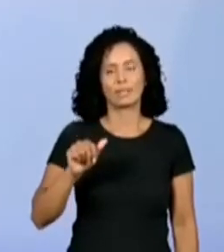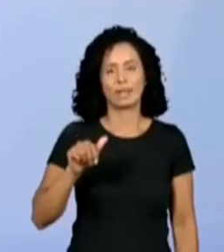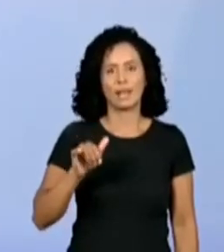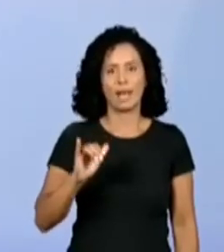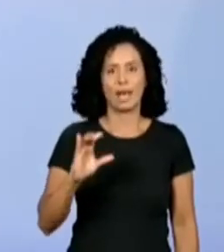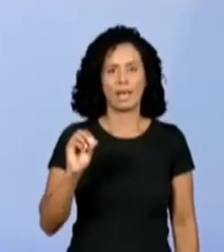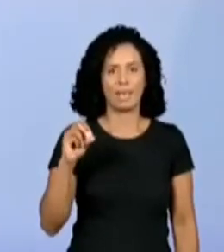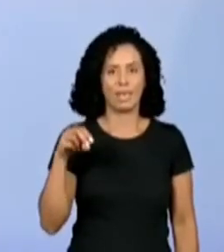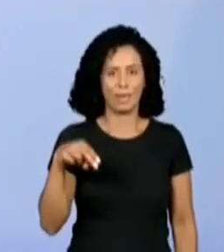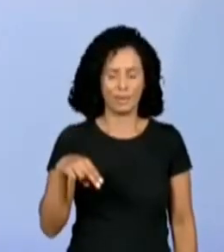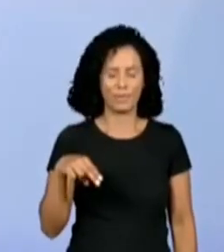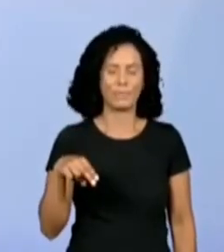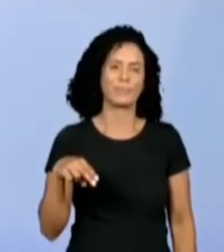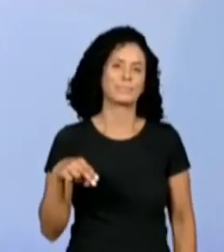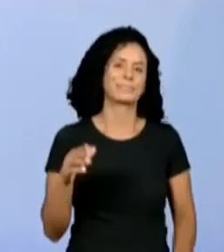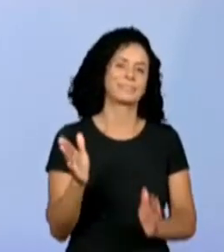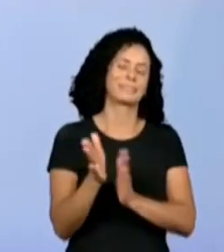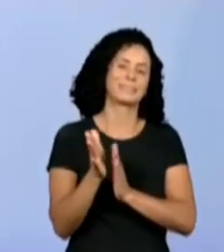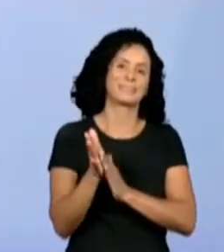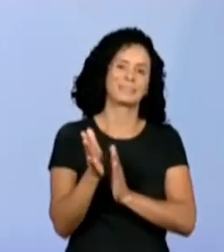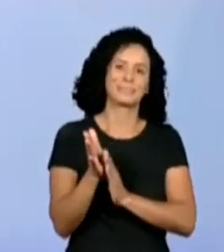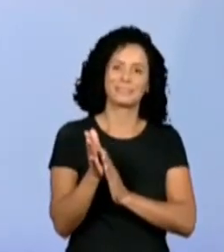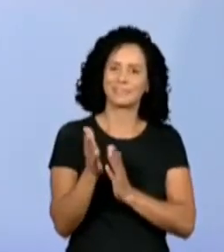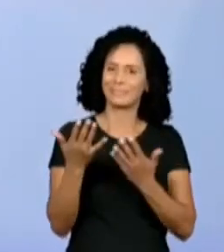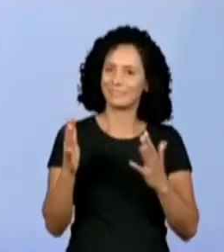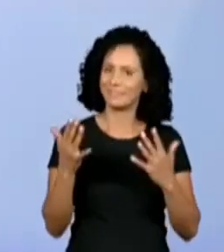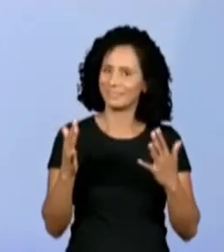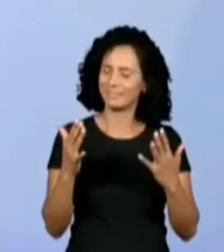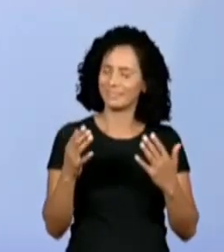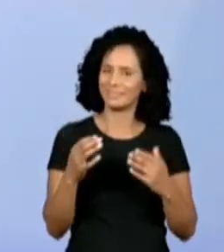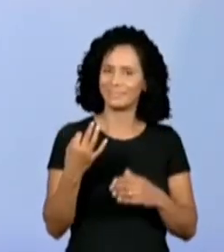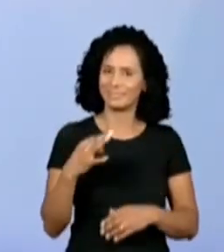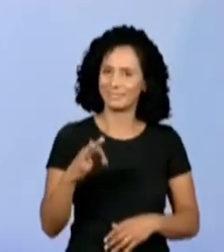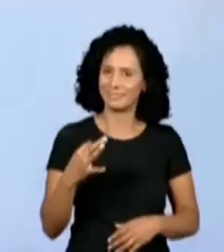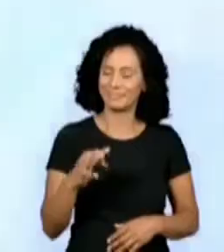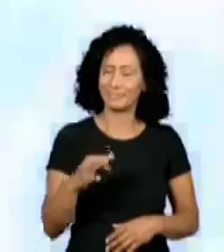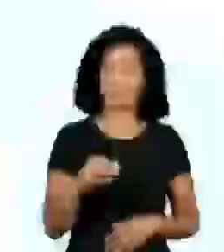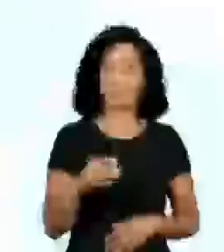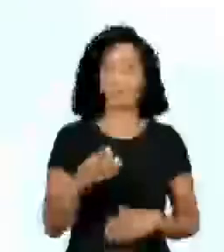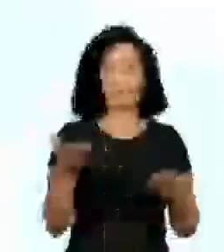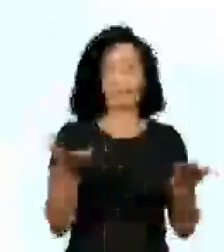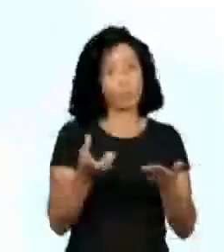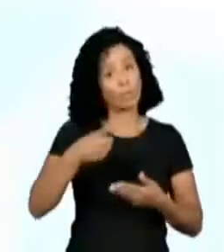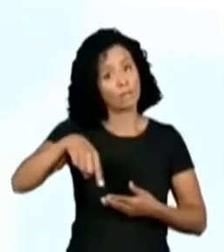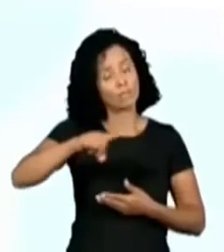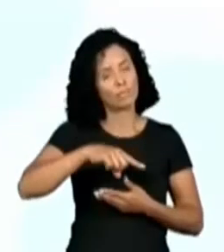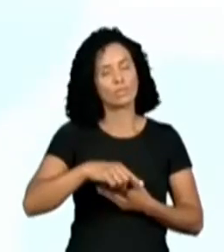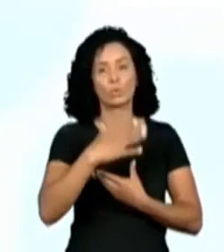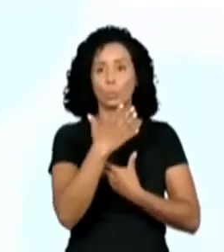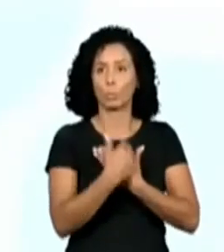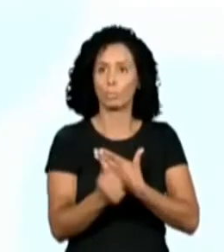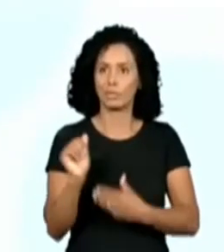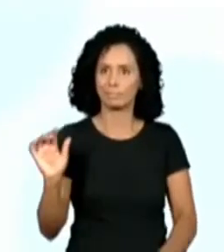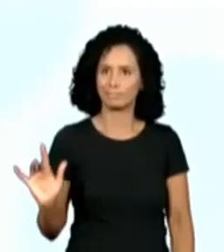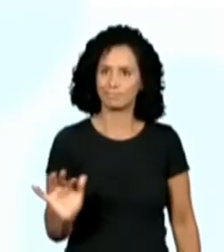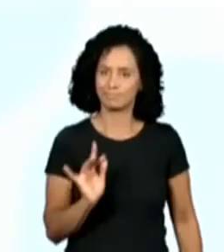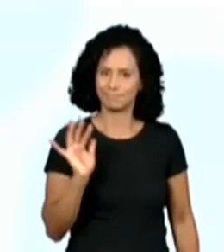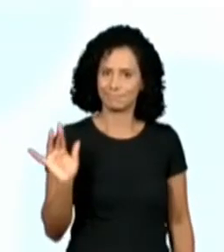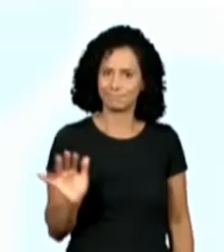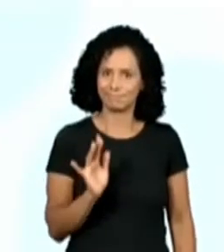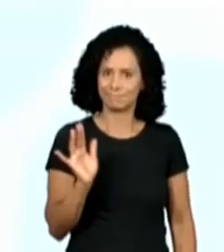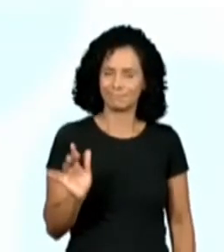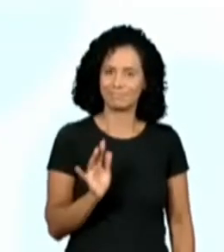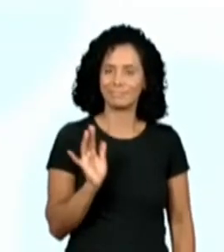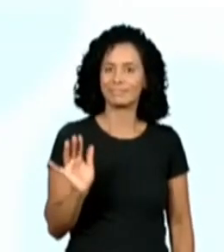Okay, so, a crayon, a crayon, giz de cera em inglês. Então, agora é aquele momento que você vai repetir aí na sala de aula para pegar a pronúncia. Right?